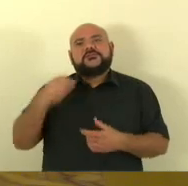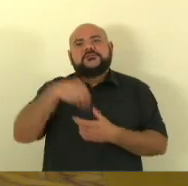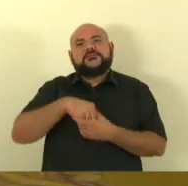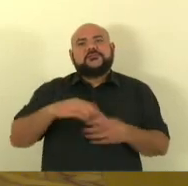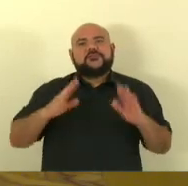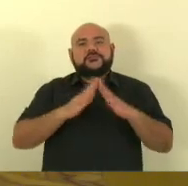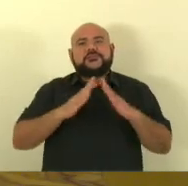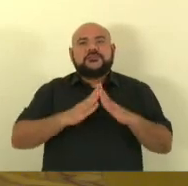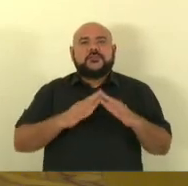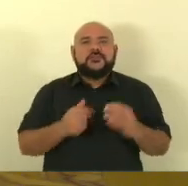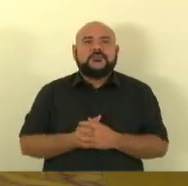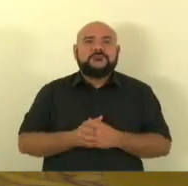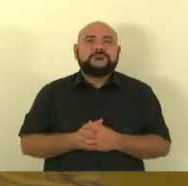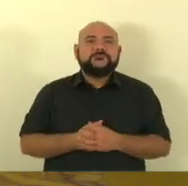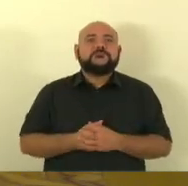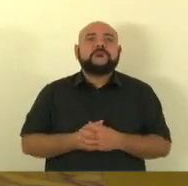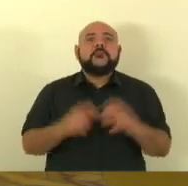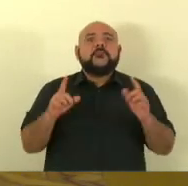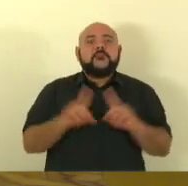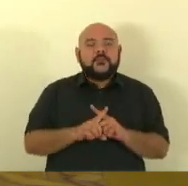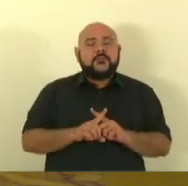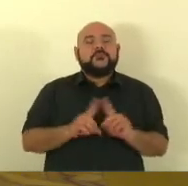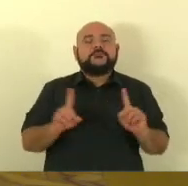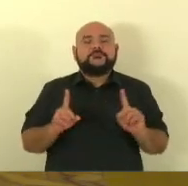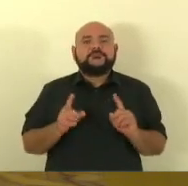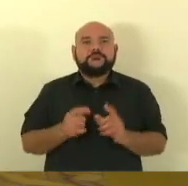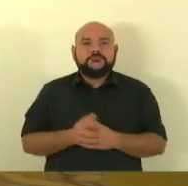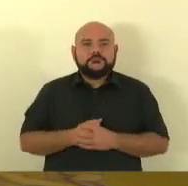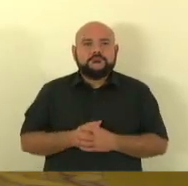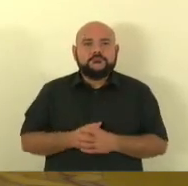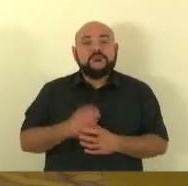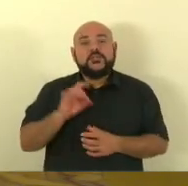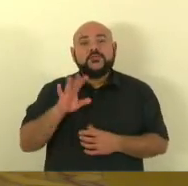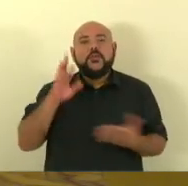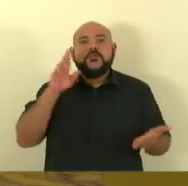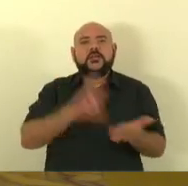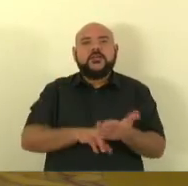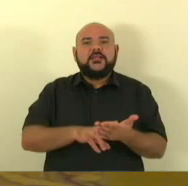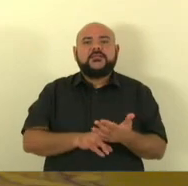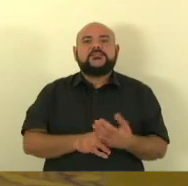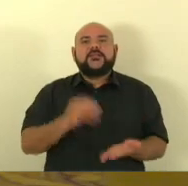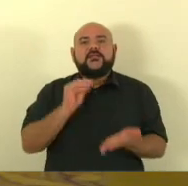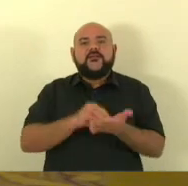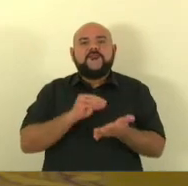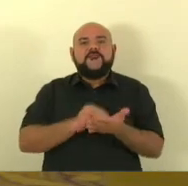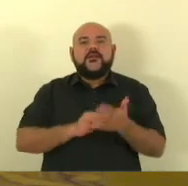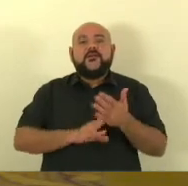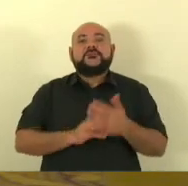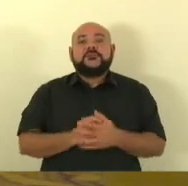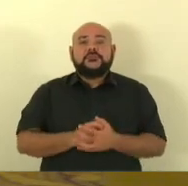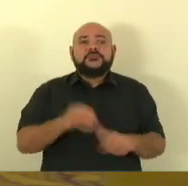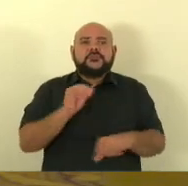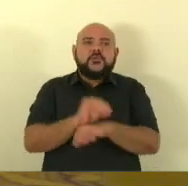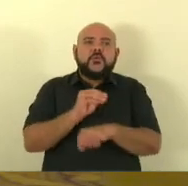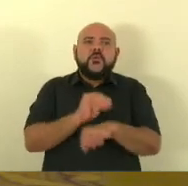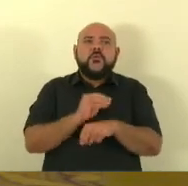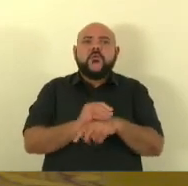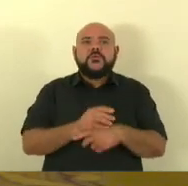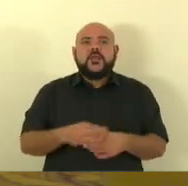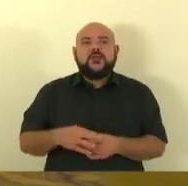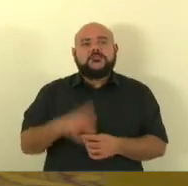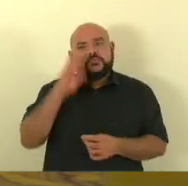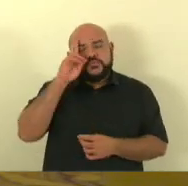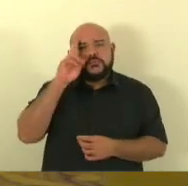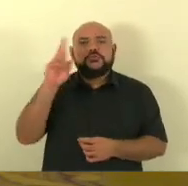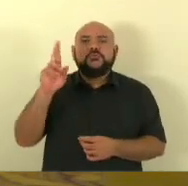territorialista mas fica aqui a falta de cuidado dos tutores que permitiram que uma